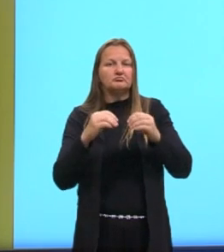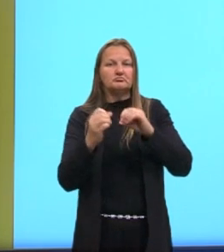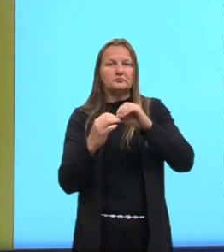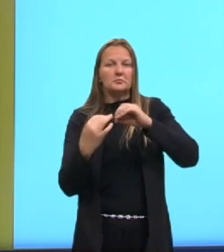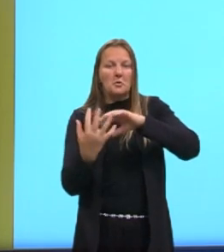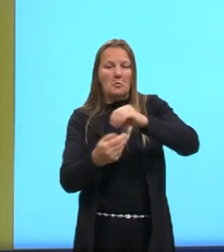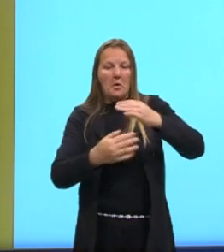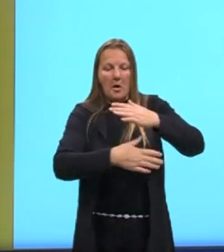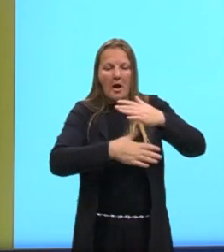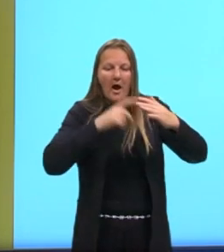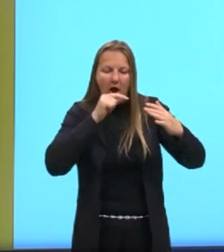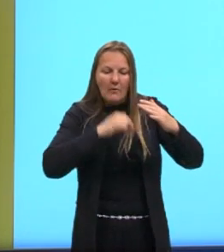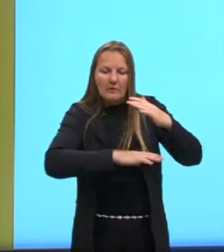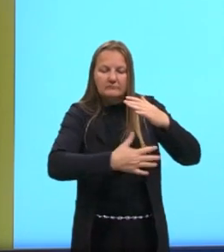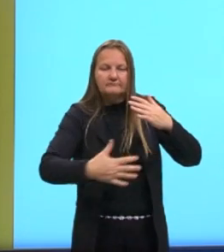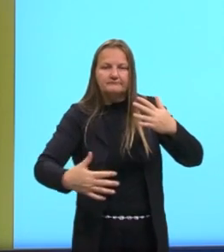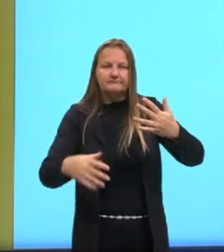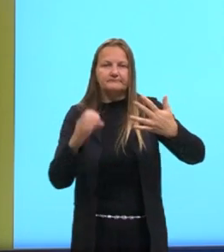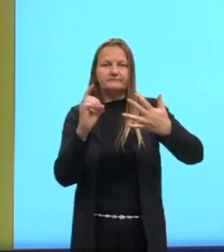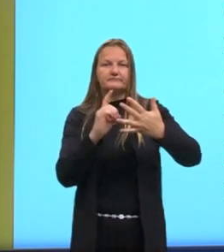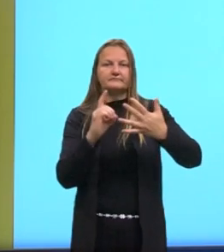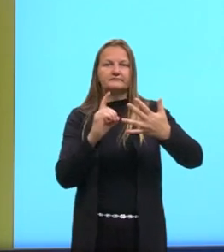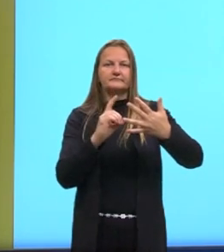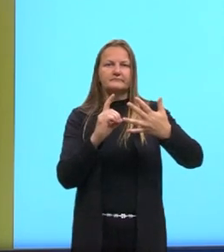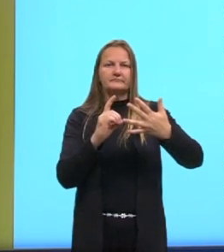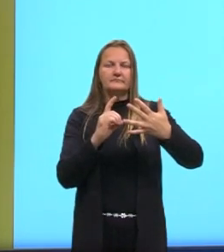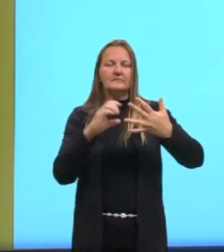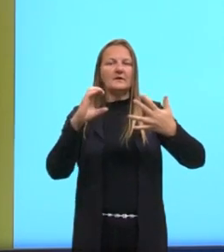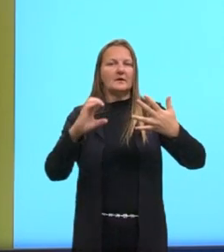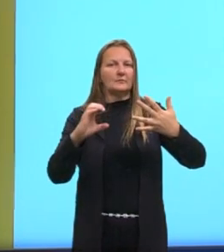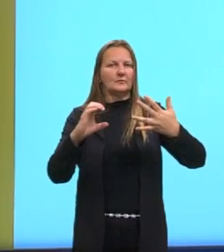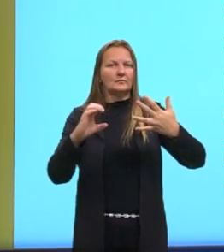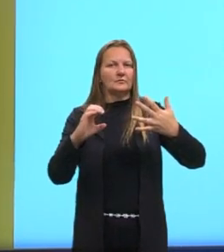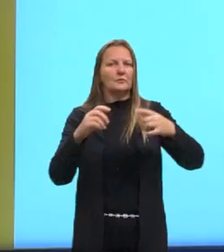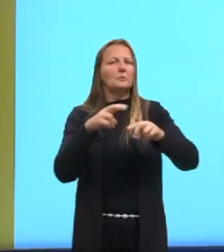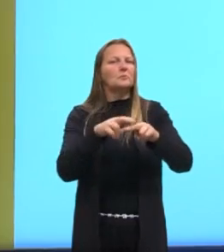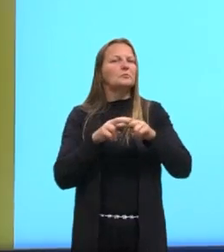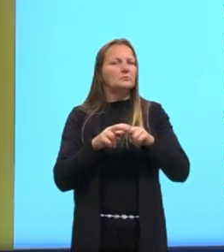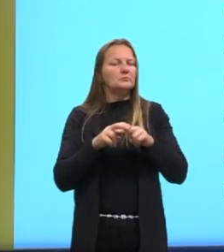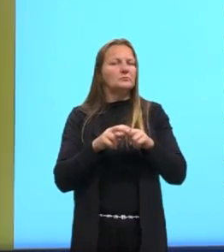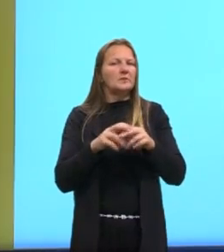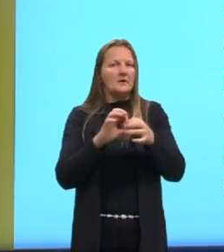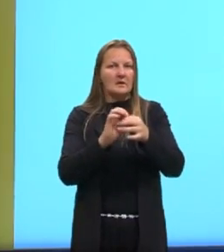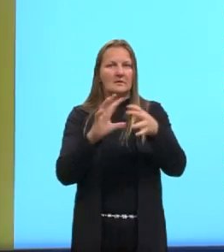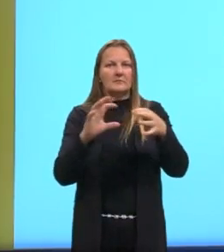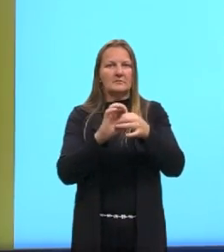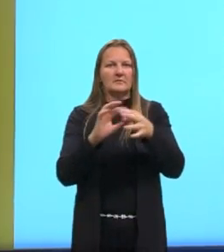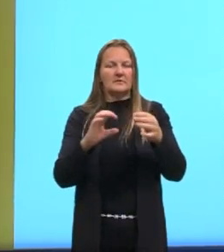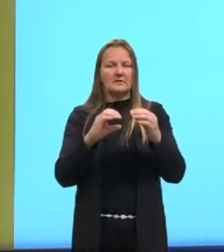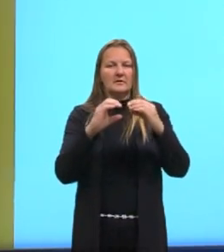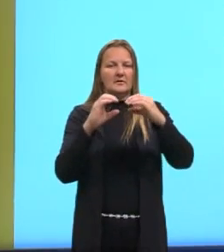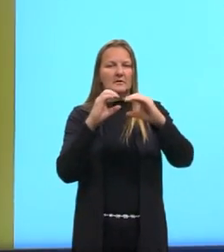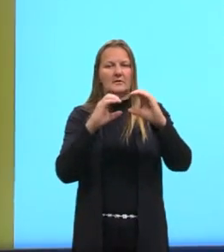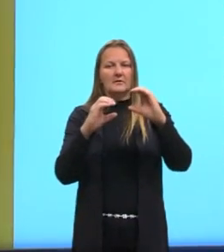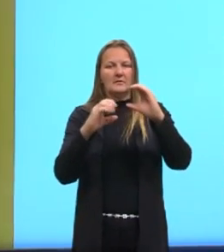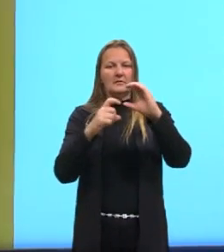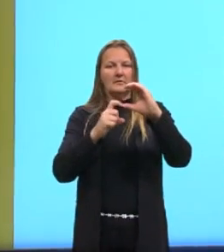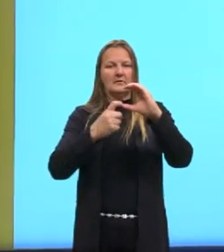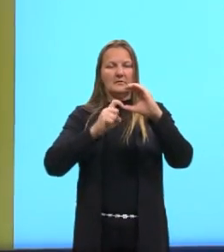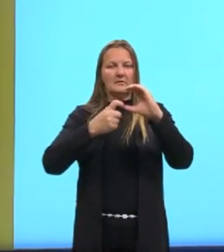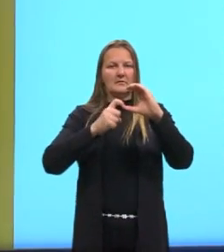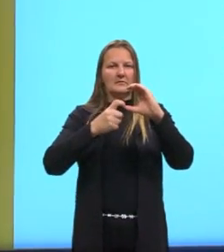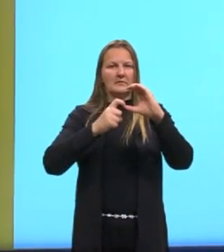marinho? Letra D. Carbono devido à liberação das cadeias carbônicas aprisionadas